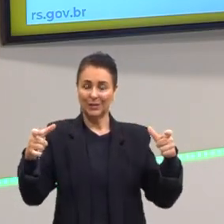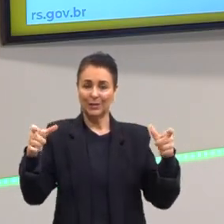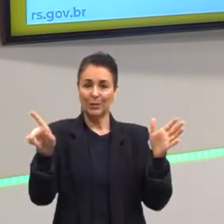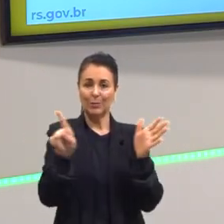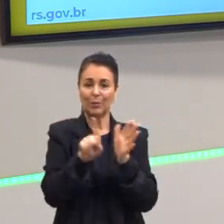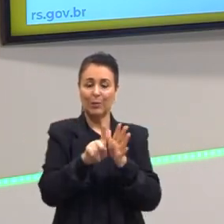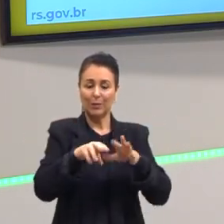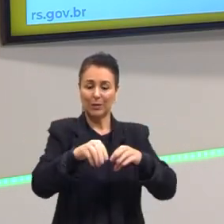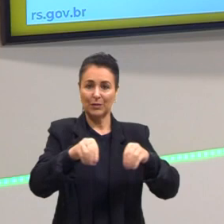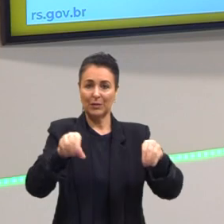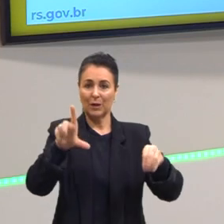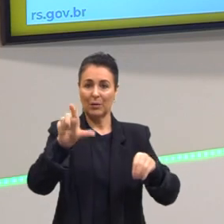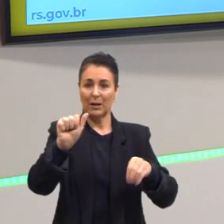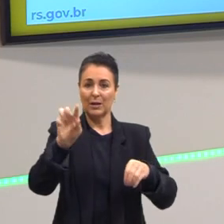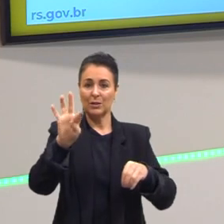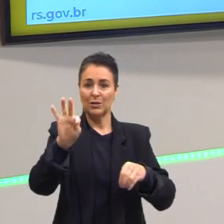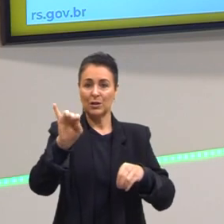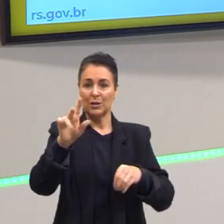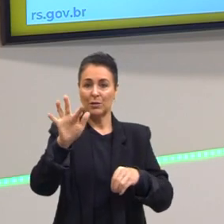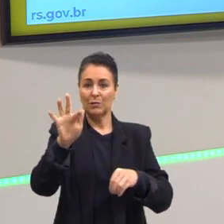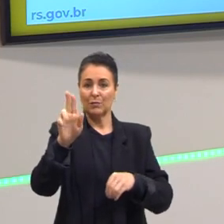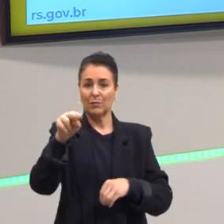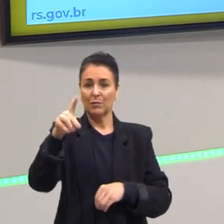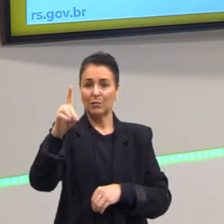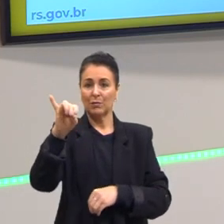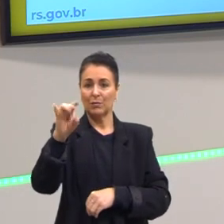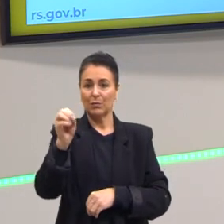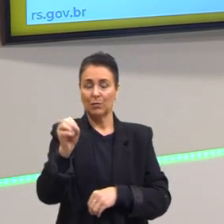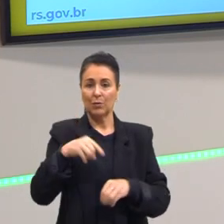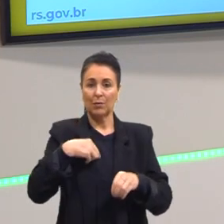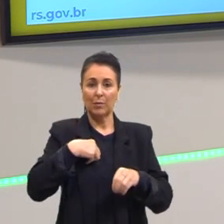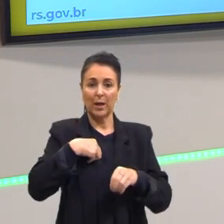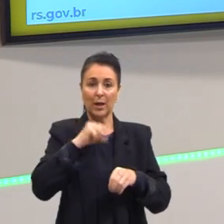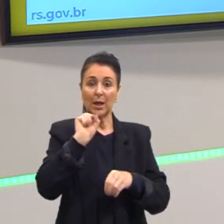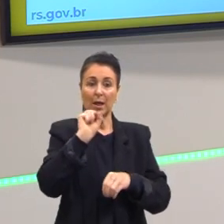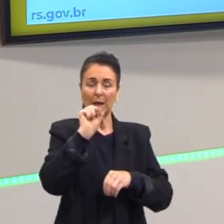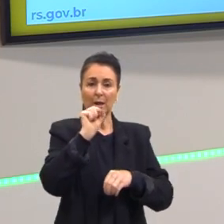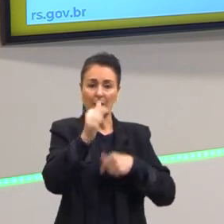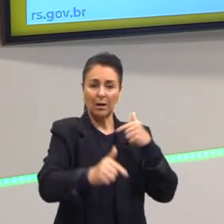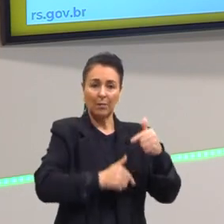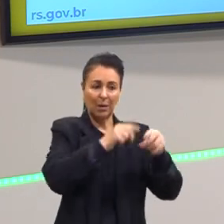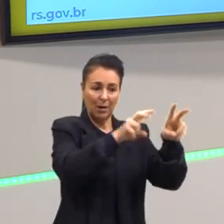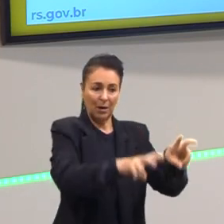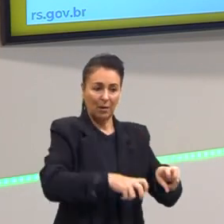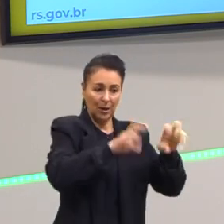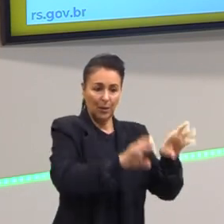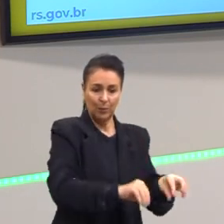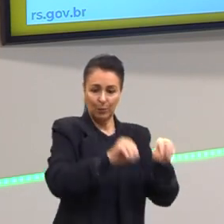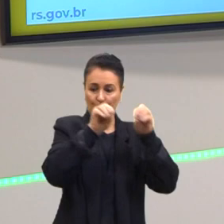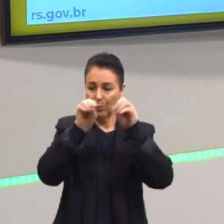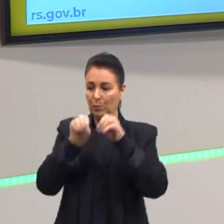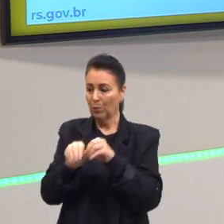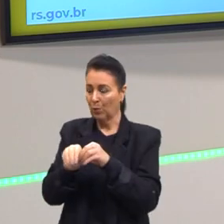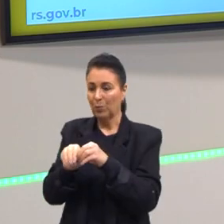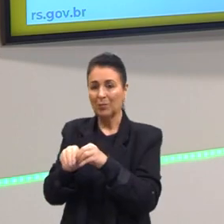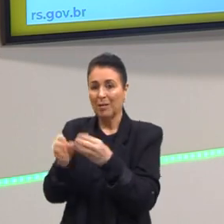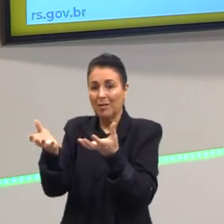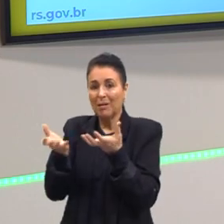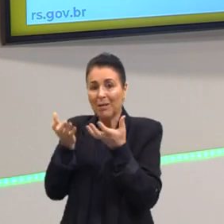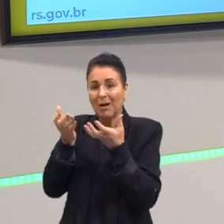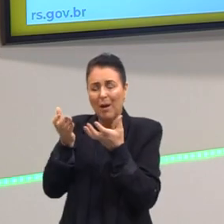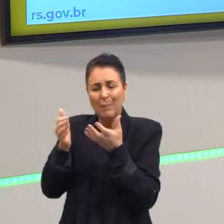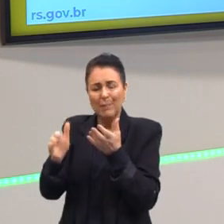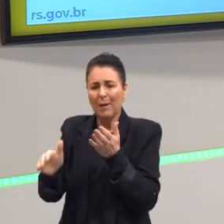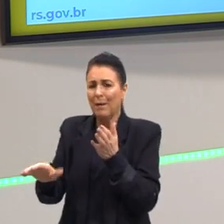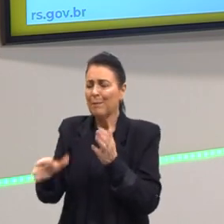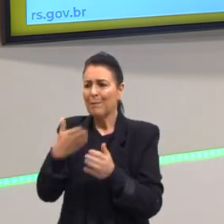pessoas do meio rural vêm buscar para o meio urbano algumas condições mínimas de atendimento,